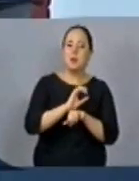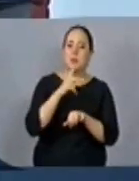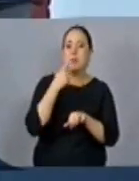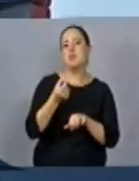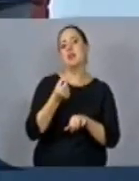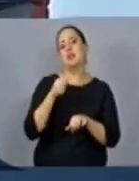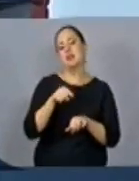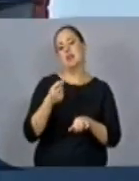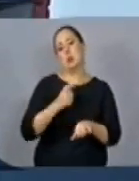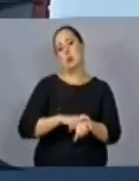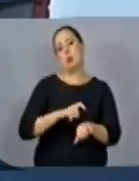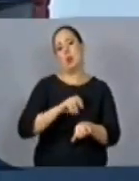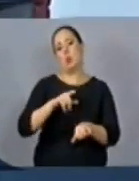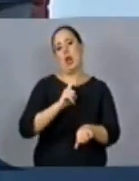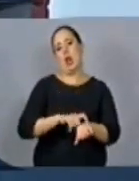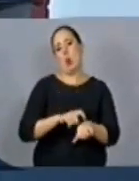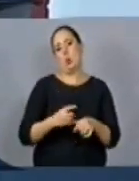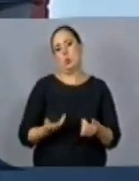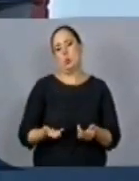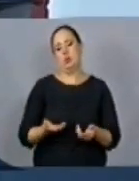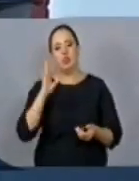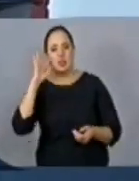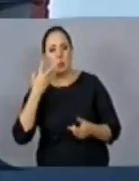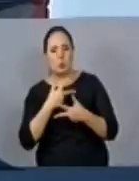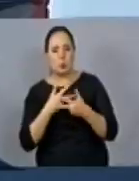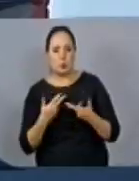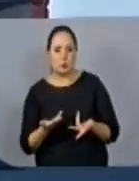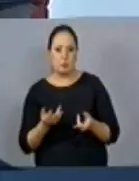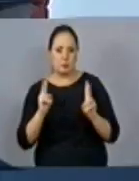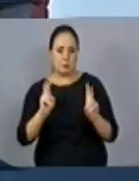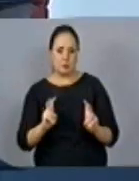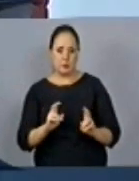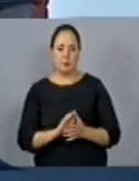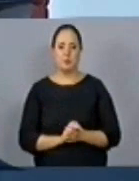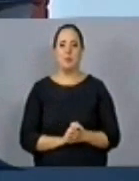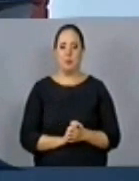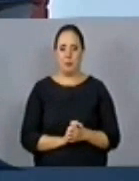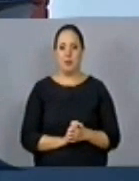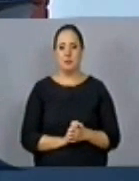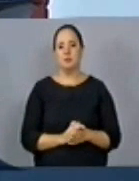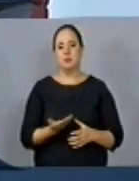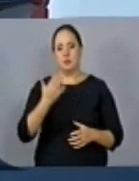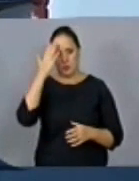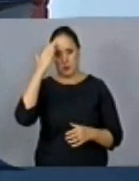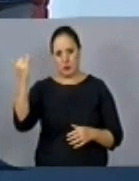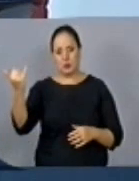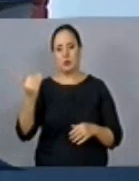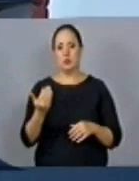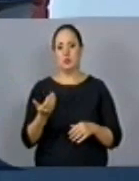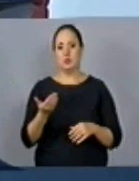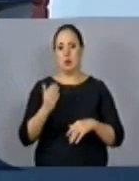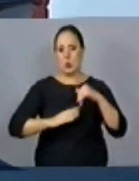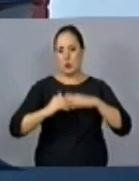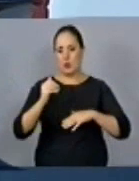nesse dado momento, não era a hora de se decidir uma determinada questão. Um grande constitucionalista que foi, hoje,